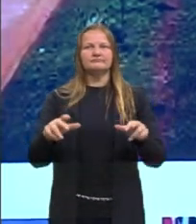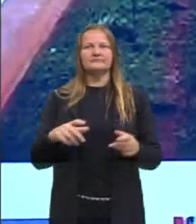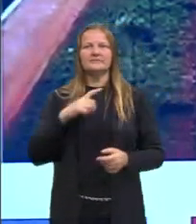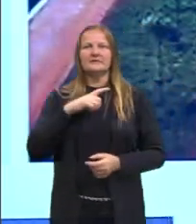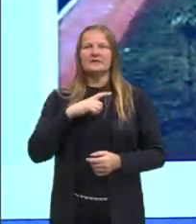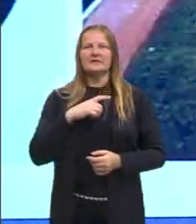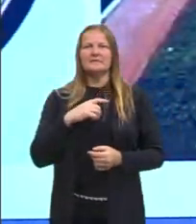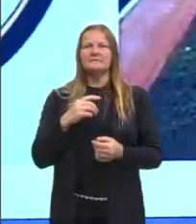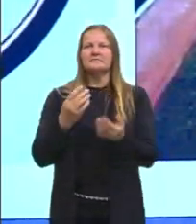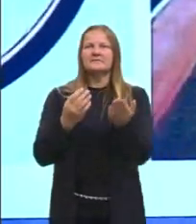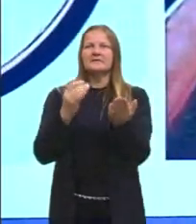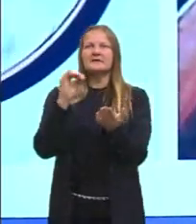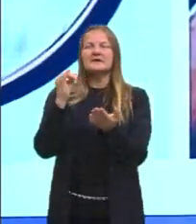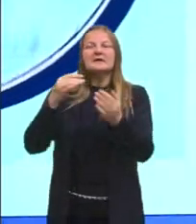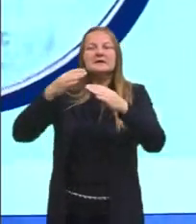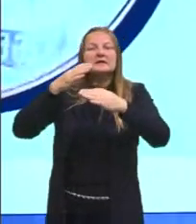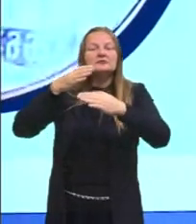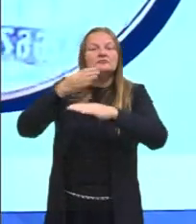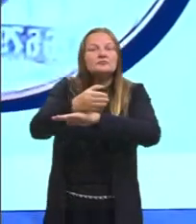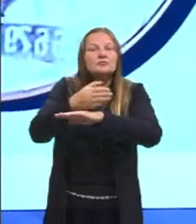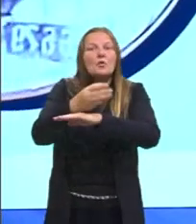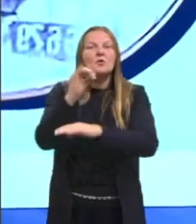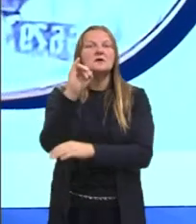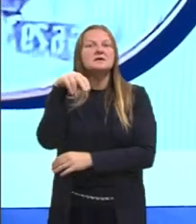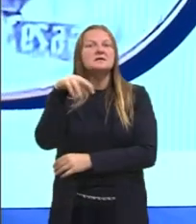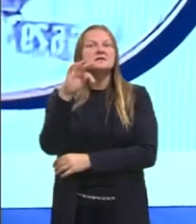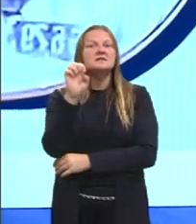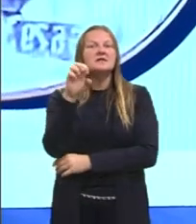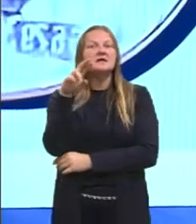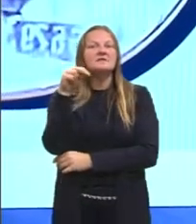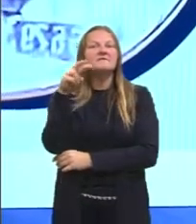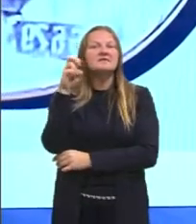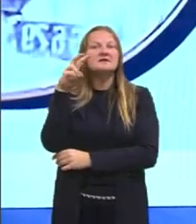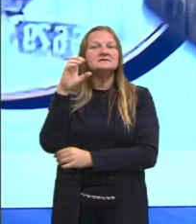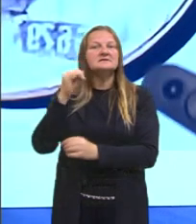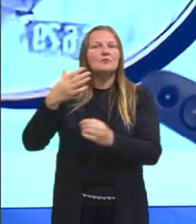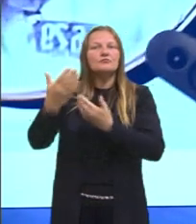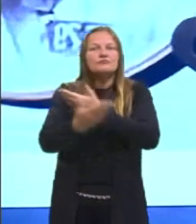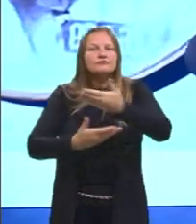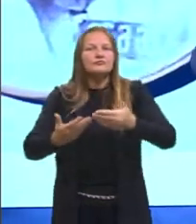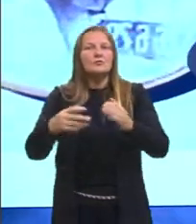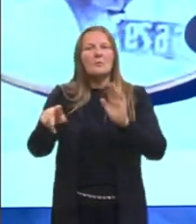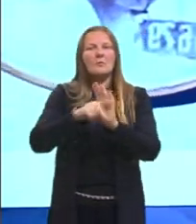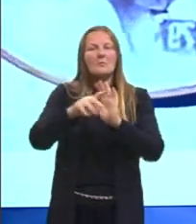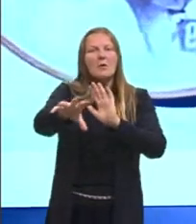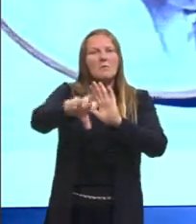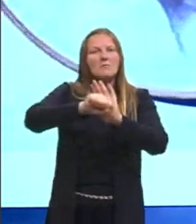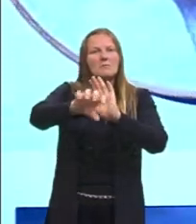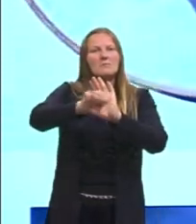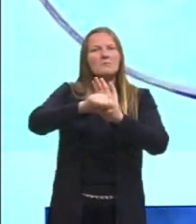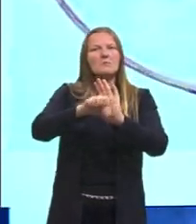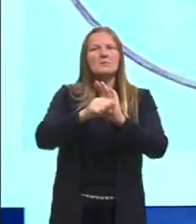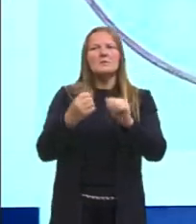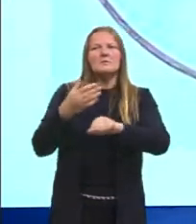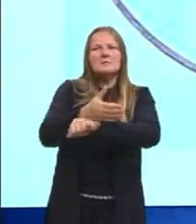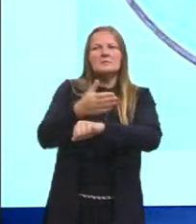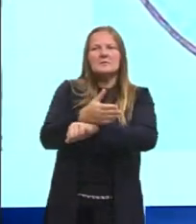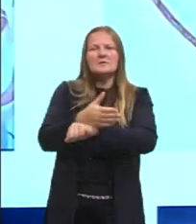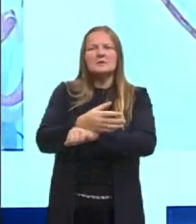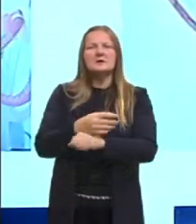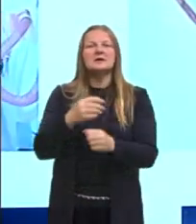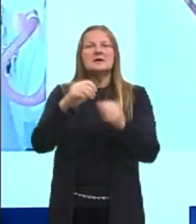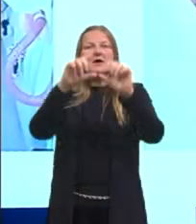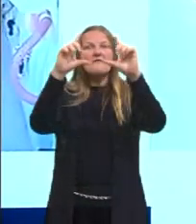instalação, a intervenção, ela tem a apropriação, a intervenção em uma